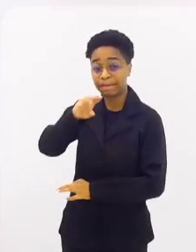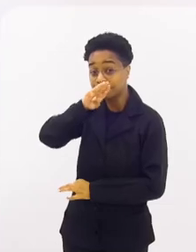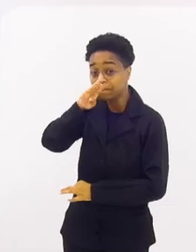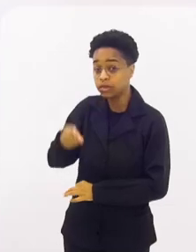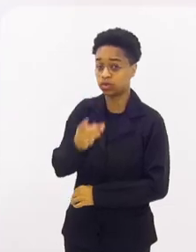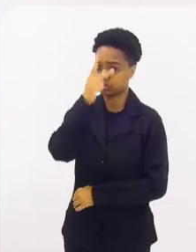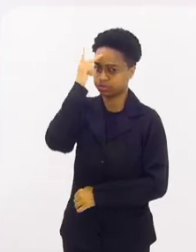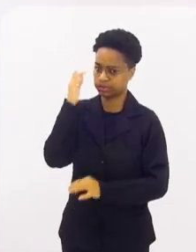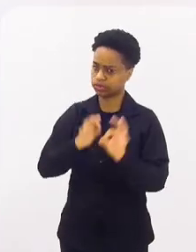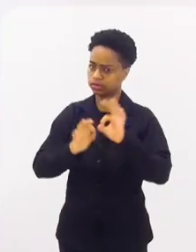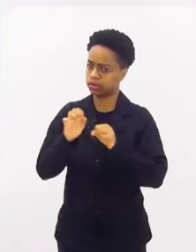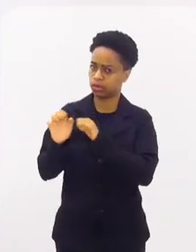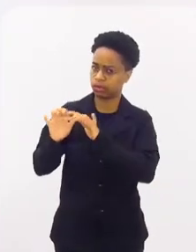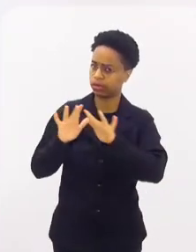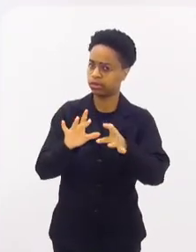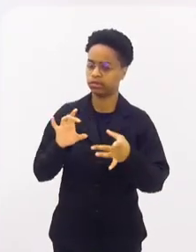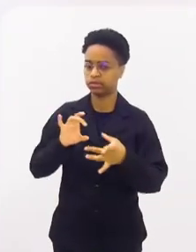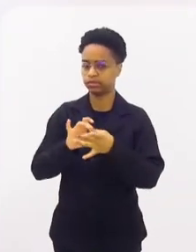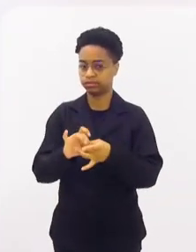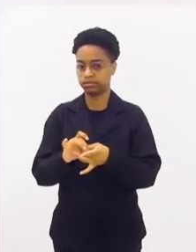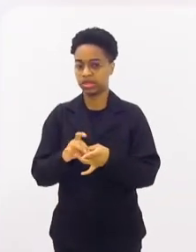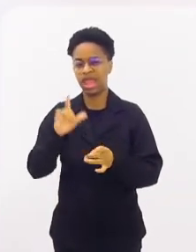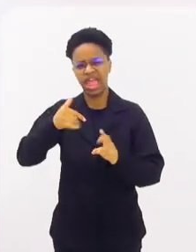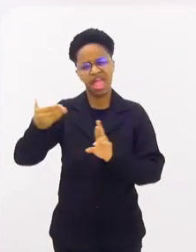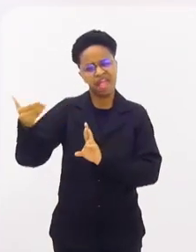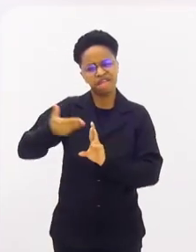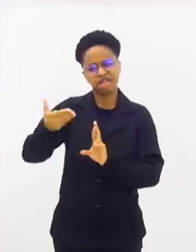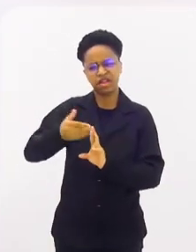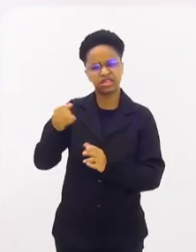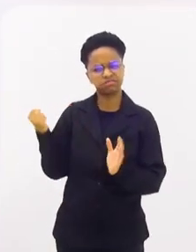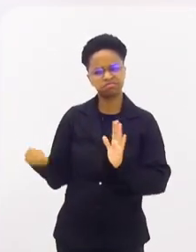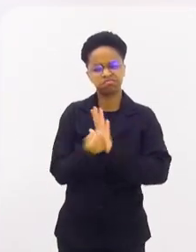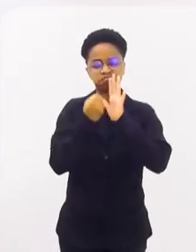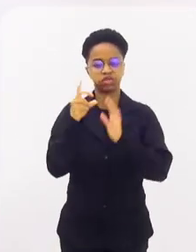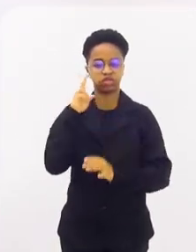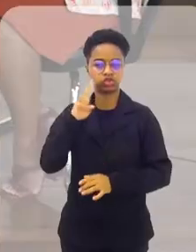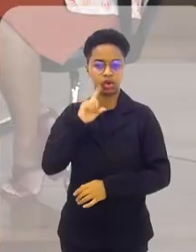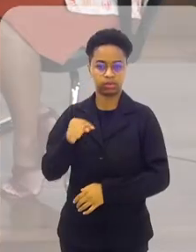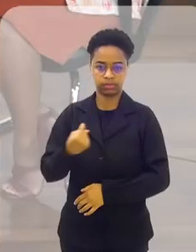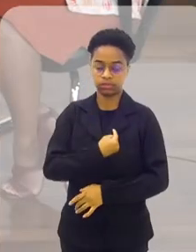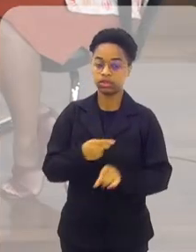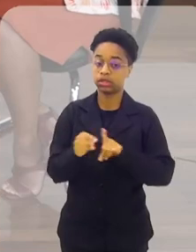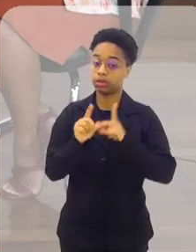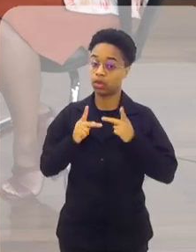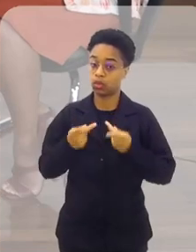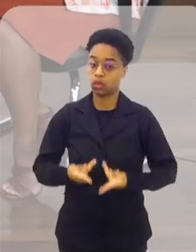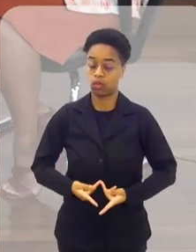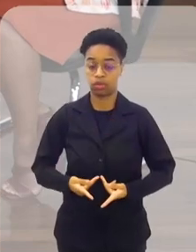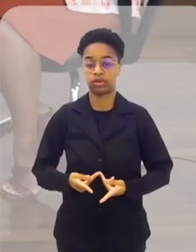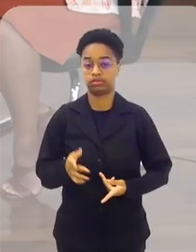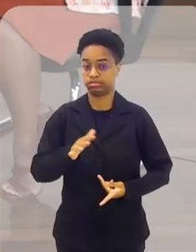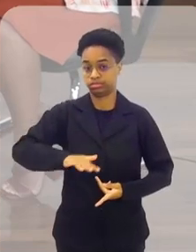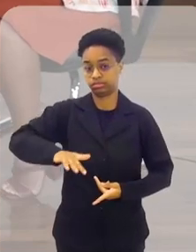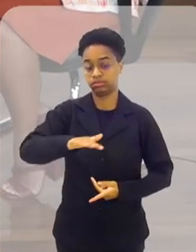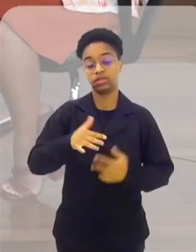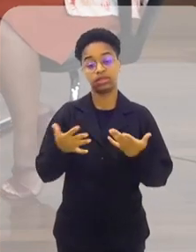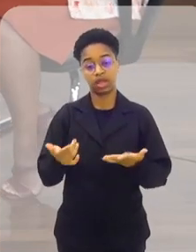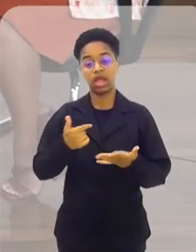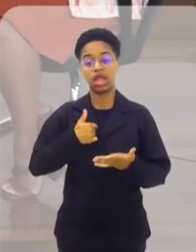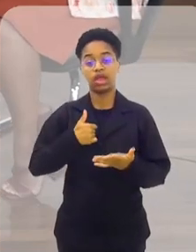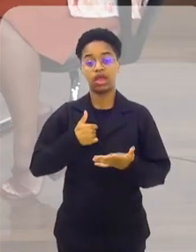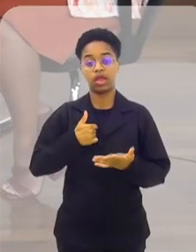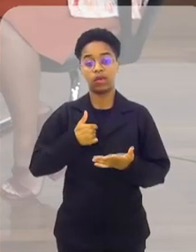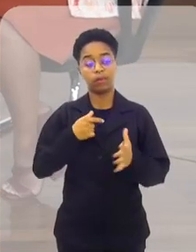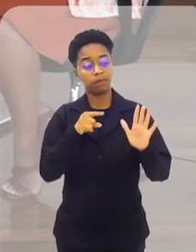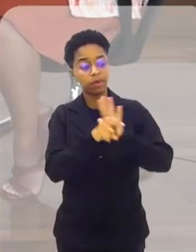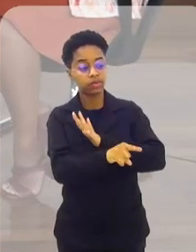pessoas. Então, queria, sem sombra de dúvida, é uma referência histórica para todos nós, para a humanidade como um todo. Então, queria,